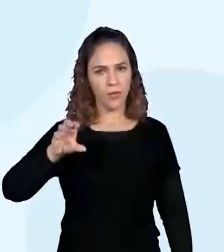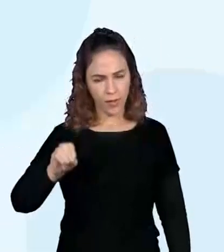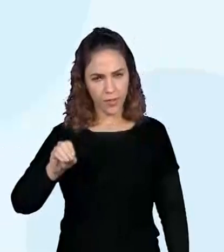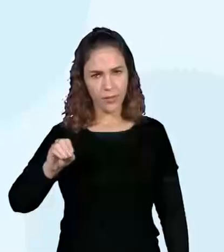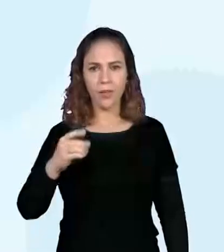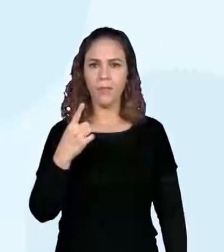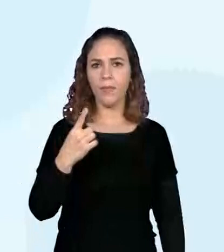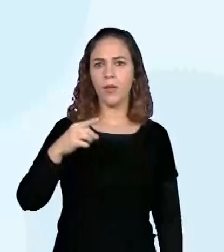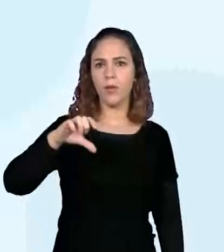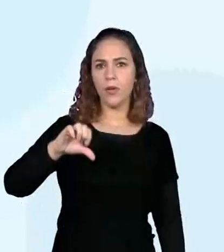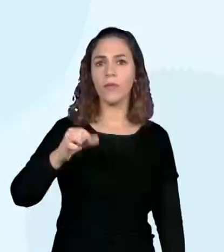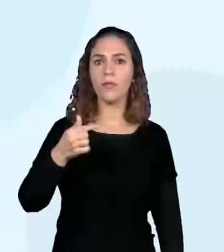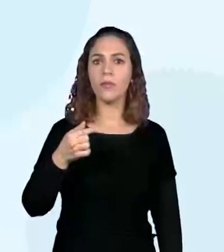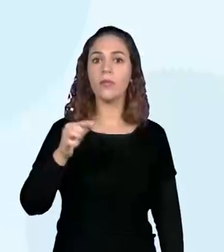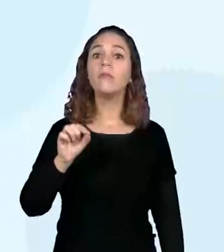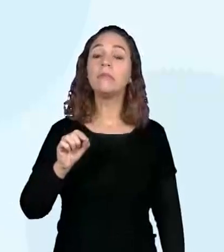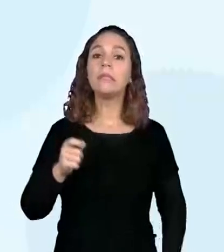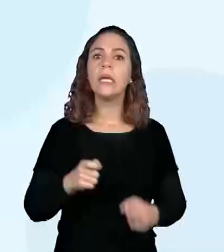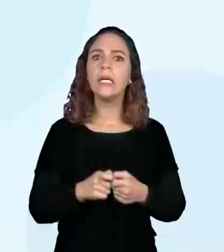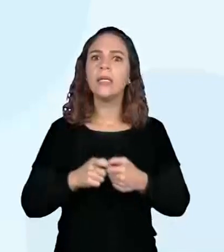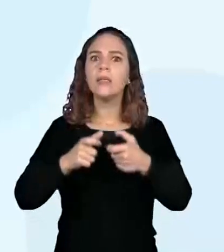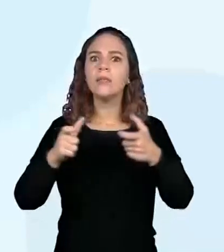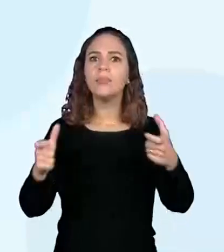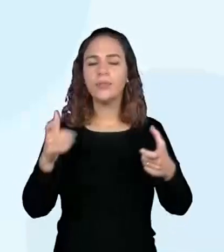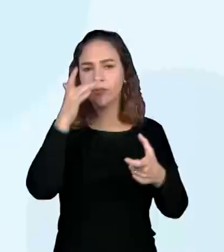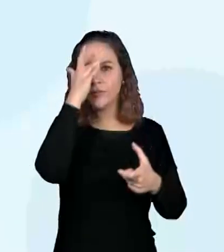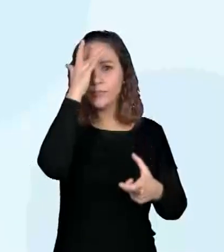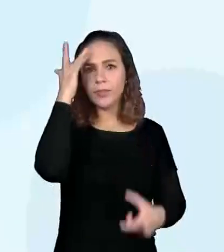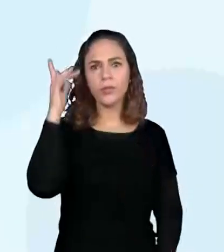aumento de migração nordestina para a região sudeste.